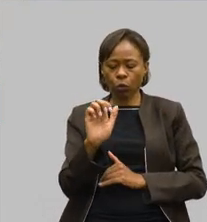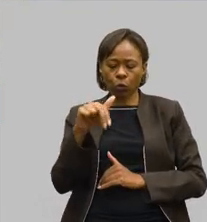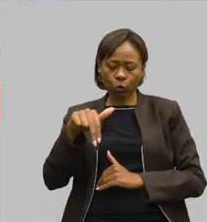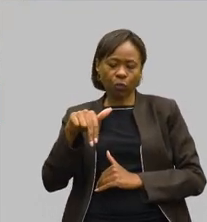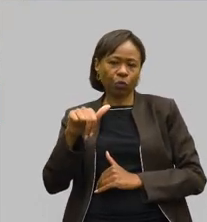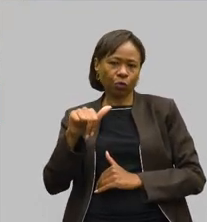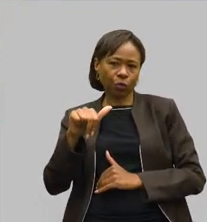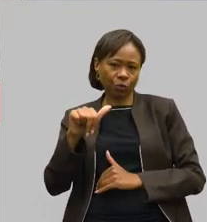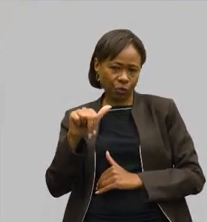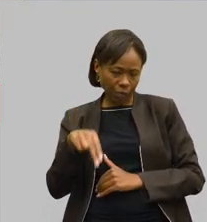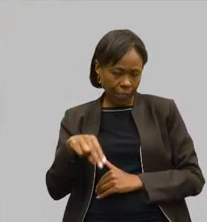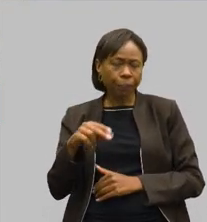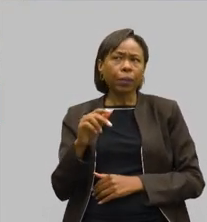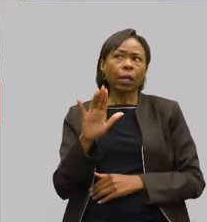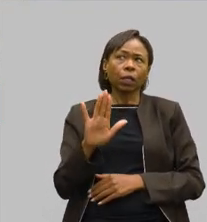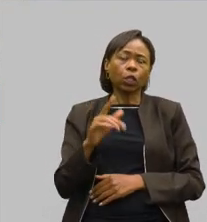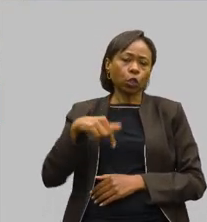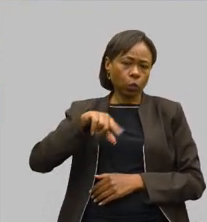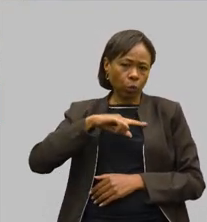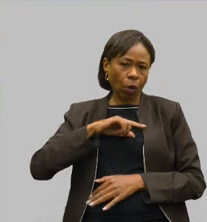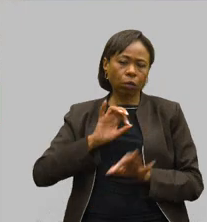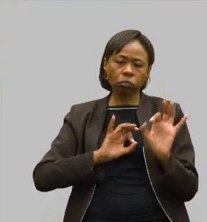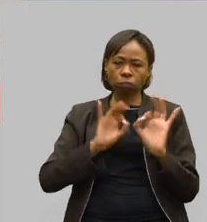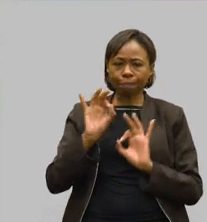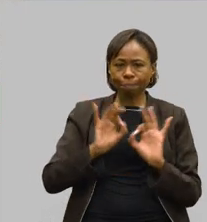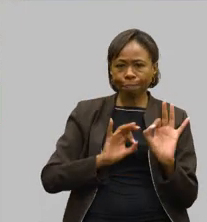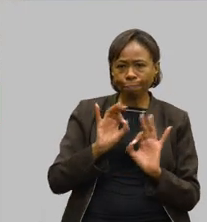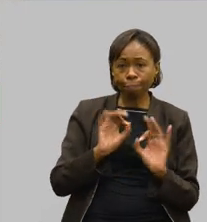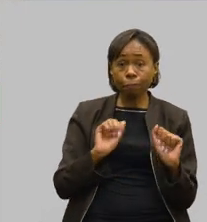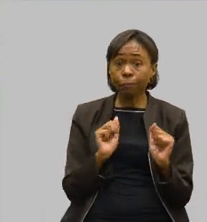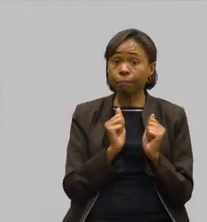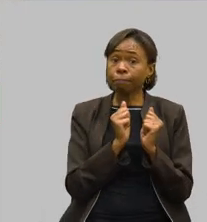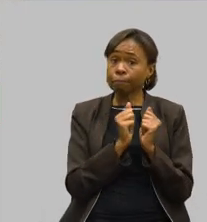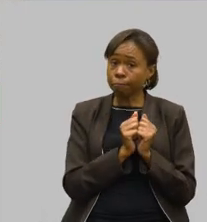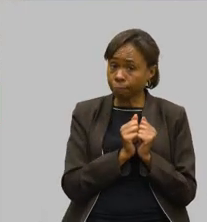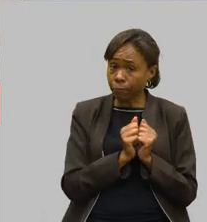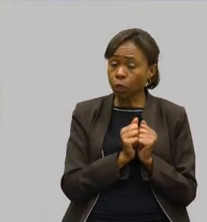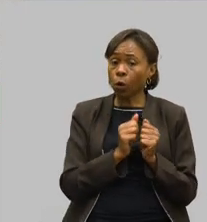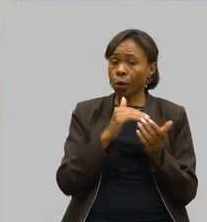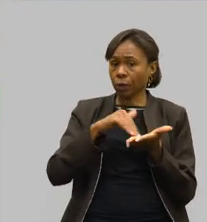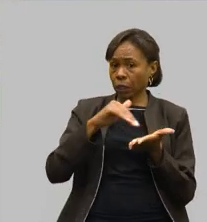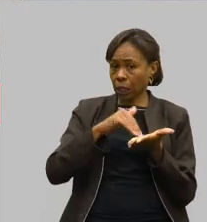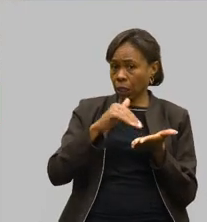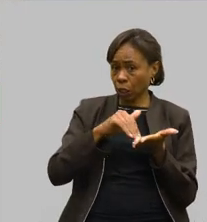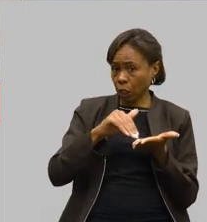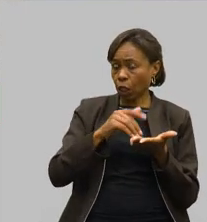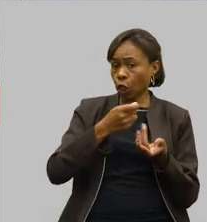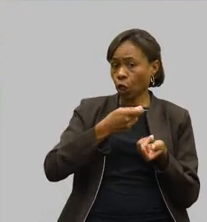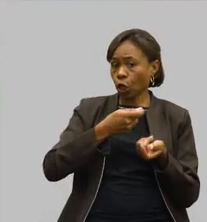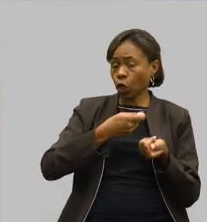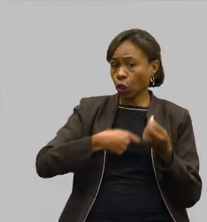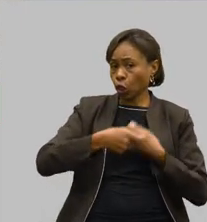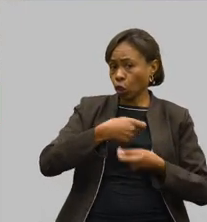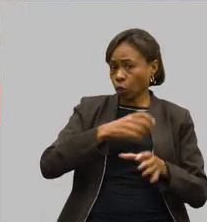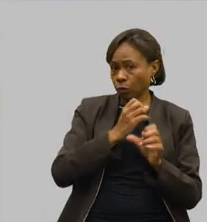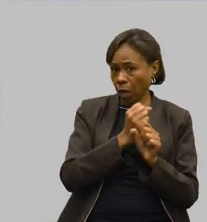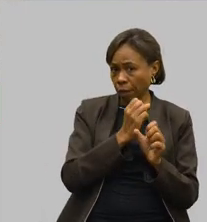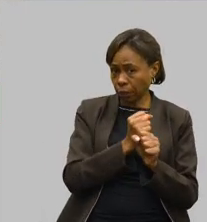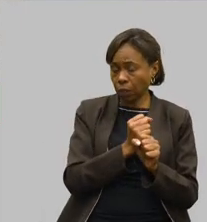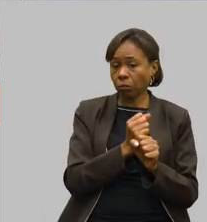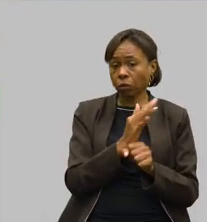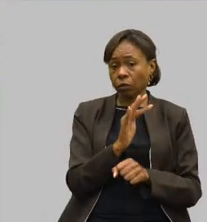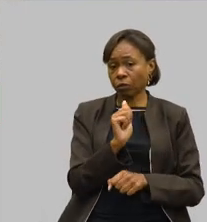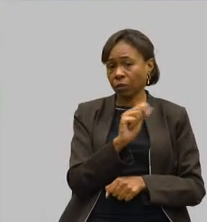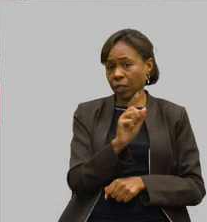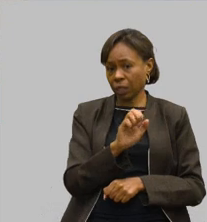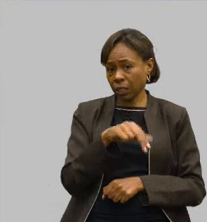que nós estamos também construindo juntamente com a Secretaria de Fazenda, e estamos dependendo da estimativa também de